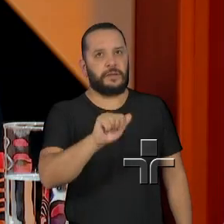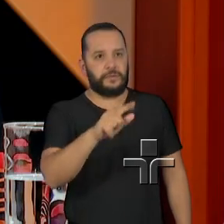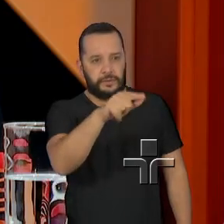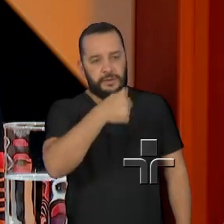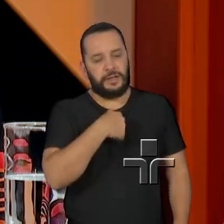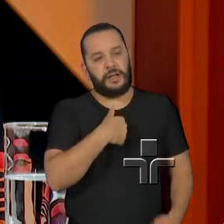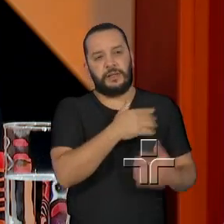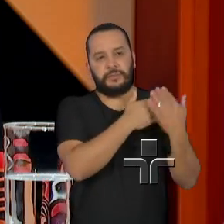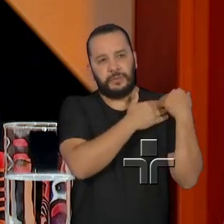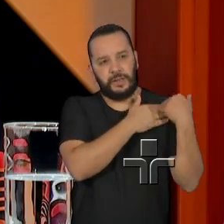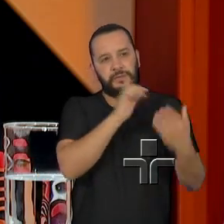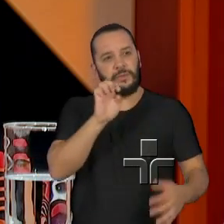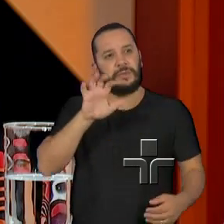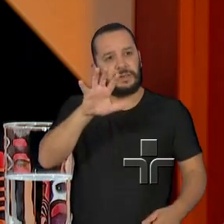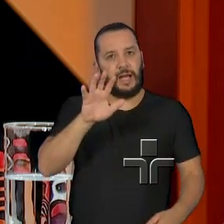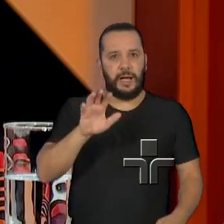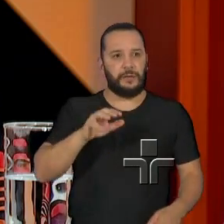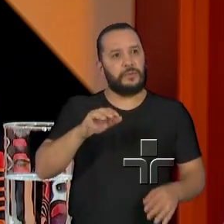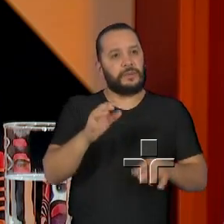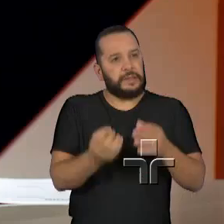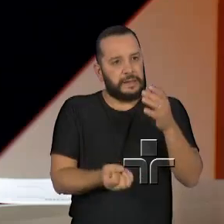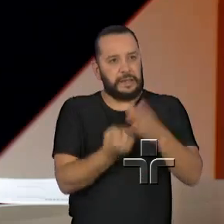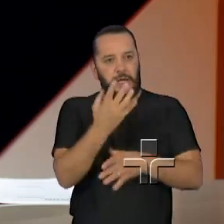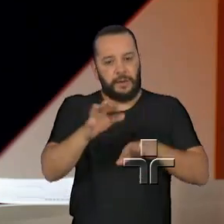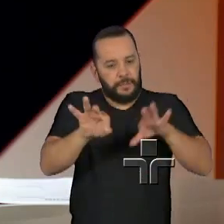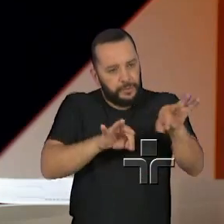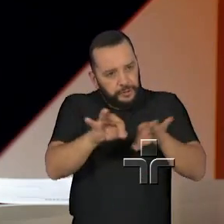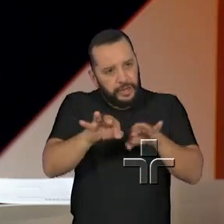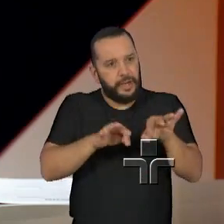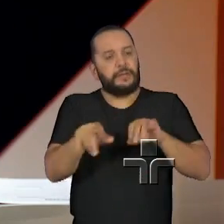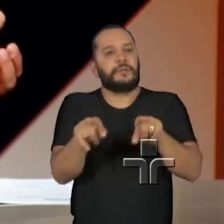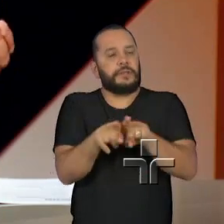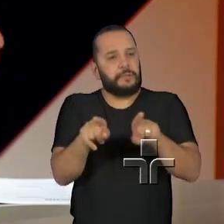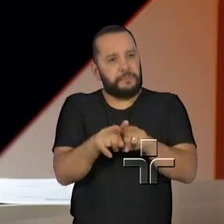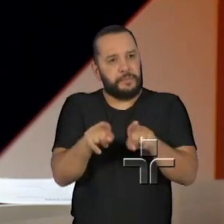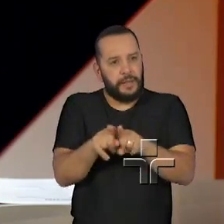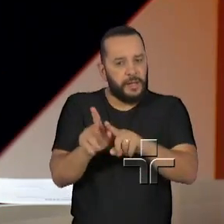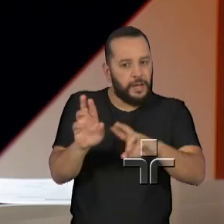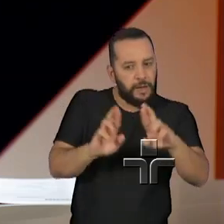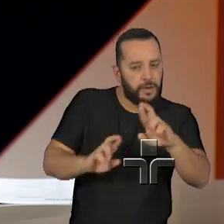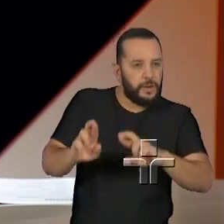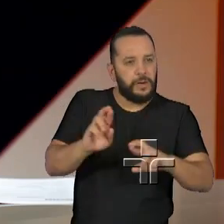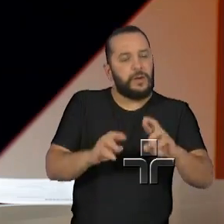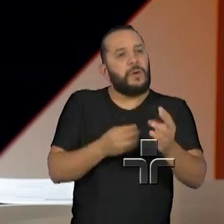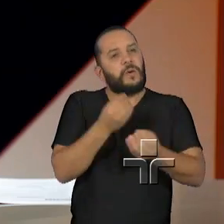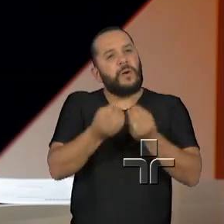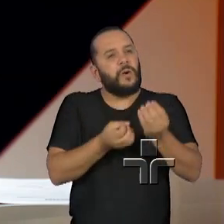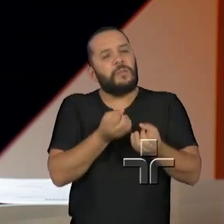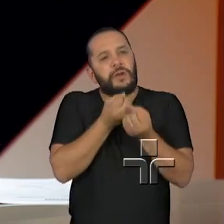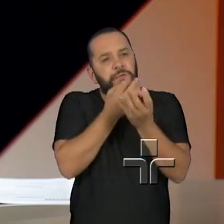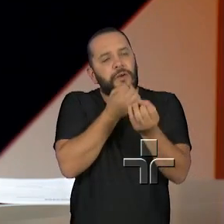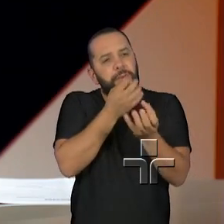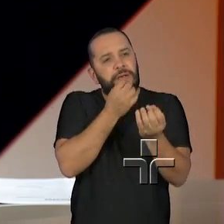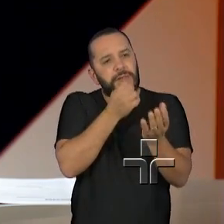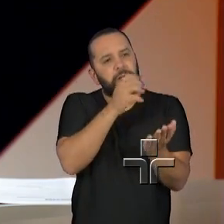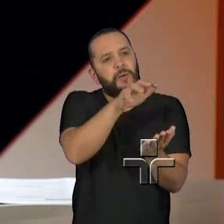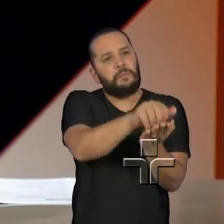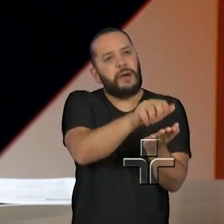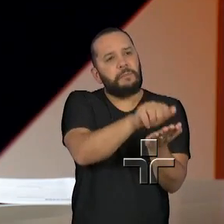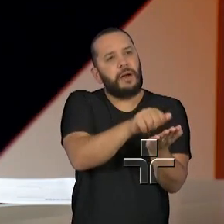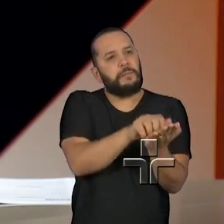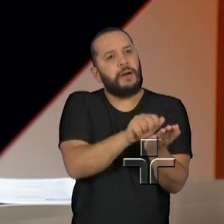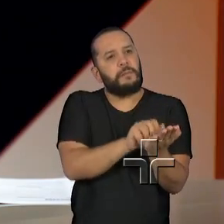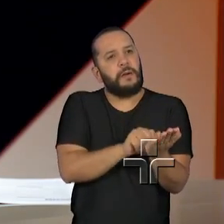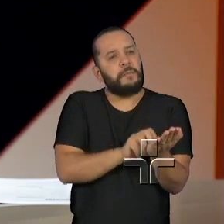A montagem desses programas, desses acompanhamentos. Como é que é feita a coleta de dados para abalizar